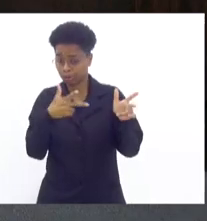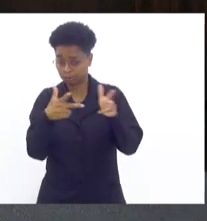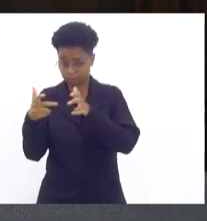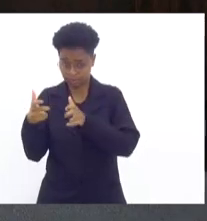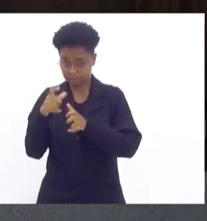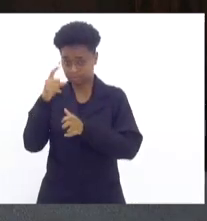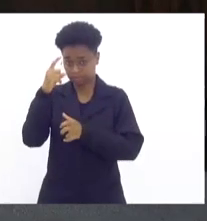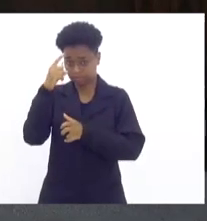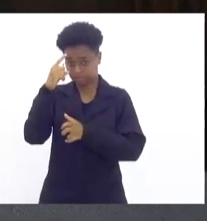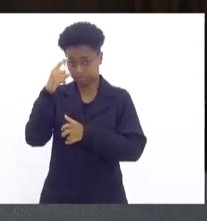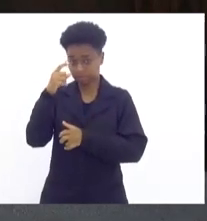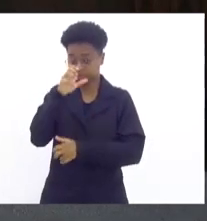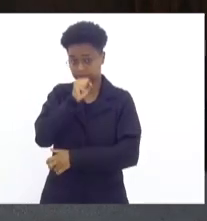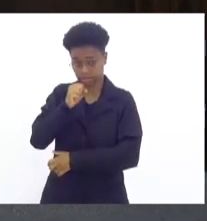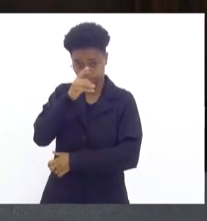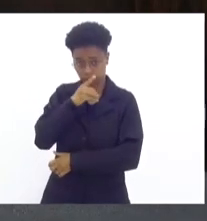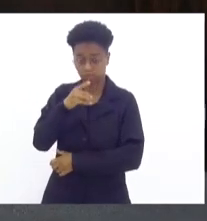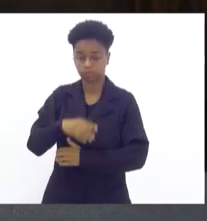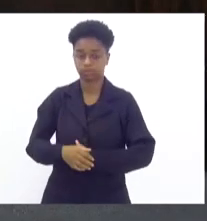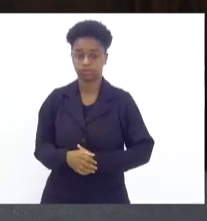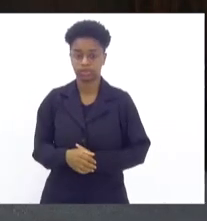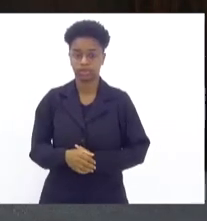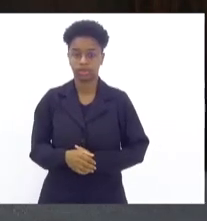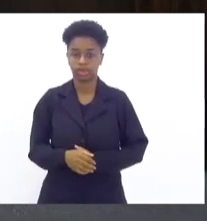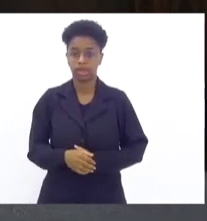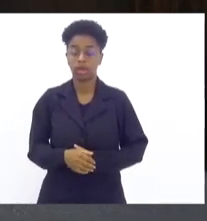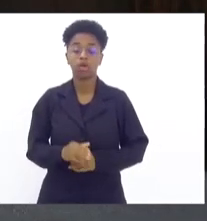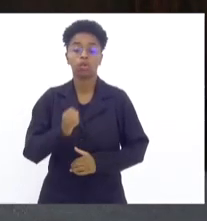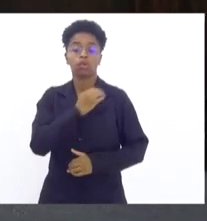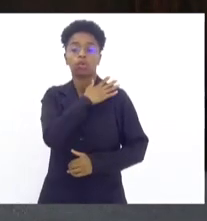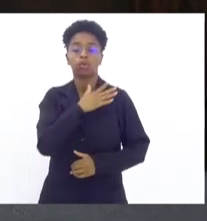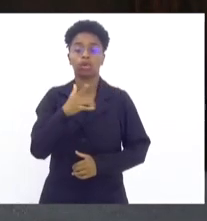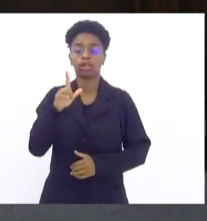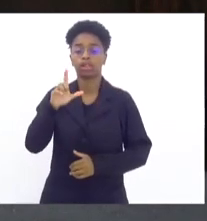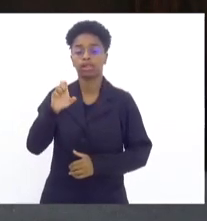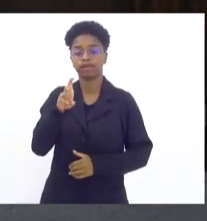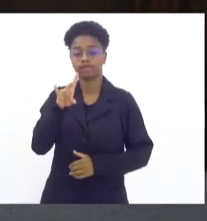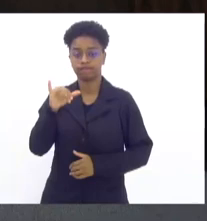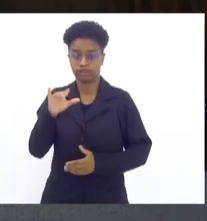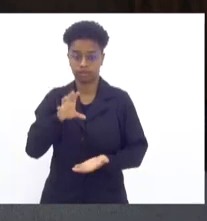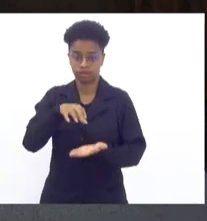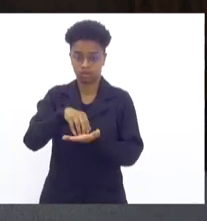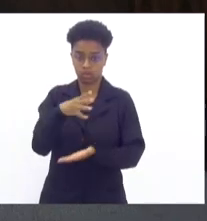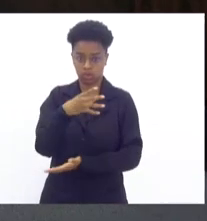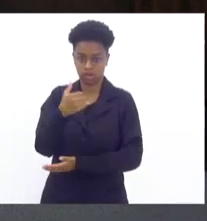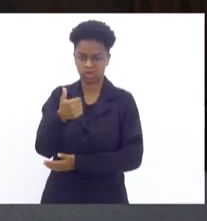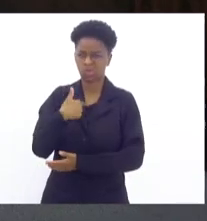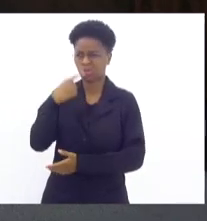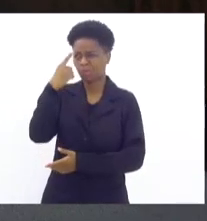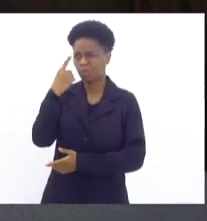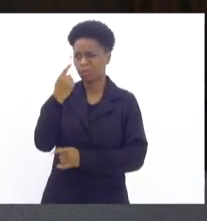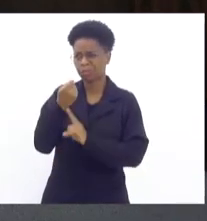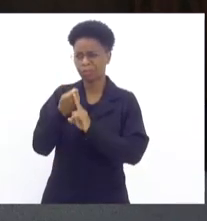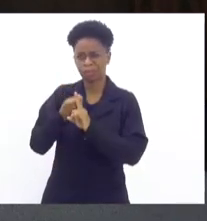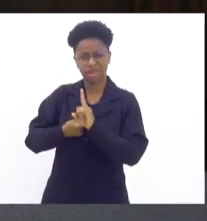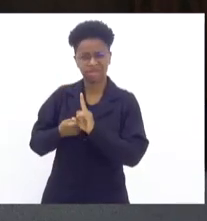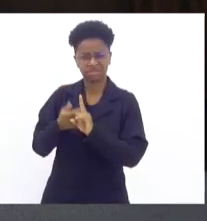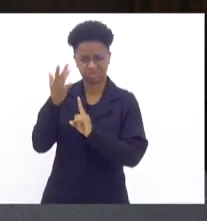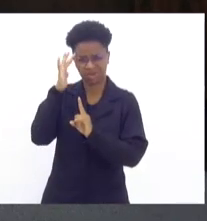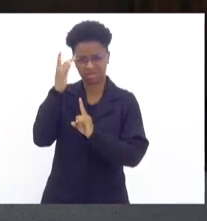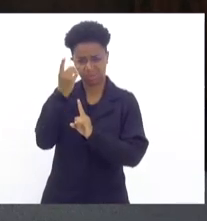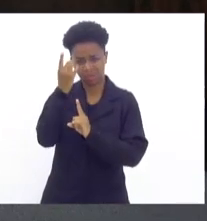semana. O coronel Levy, comandante do 41 aqui presente, há um mês, um exato, um mês atrás, não sei,